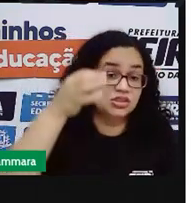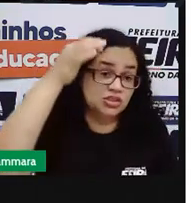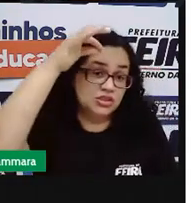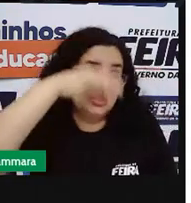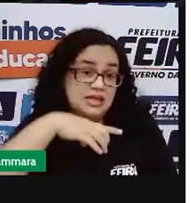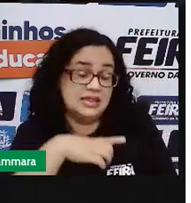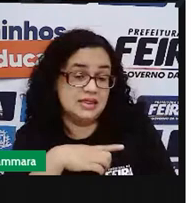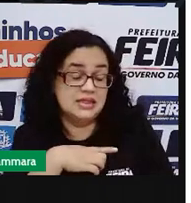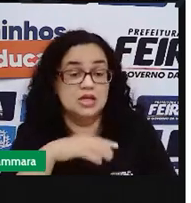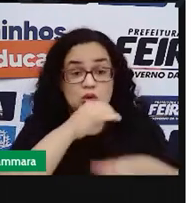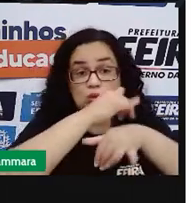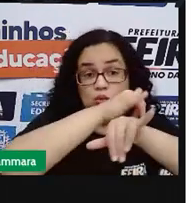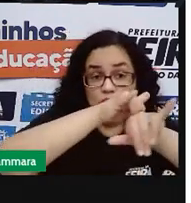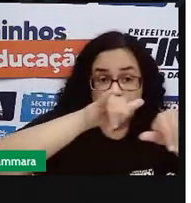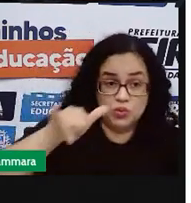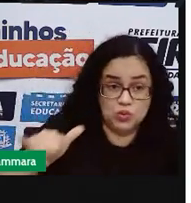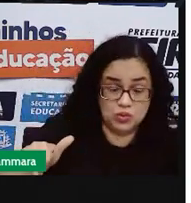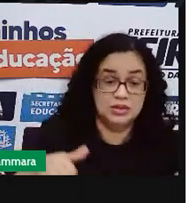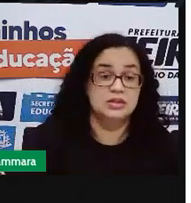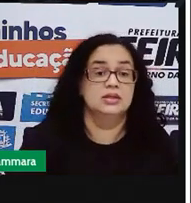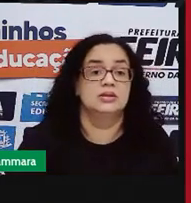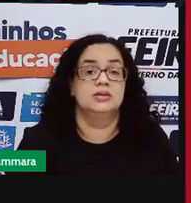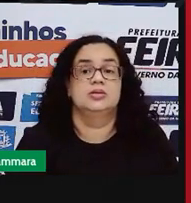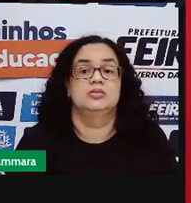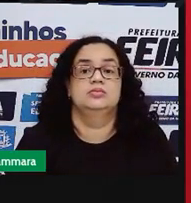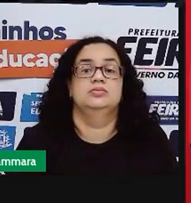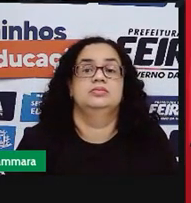o produto que estava na propaganda.